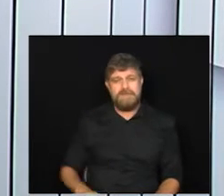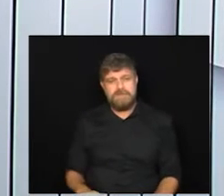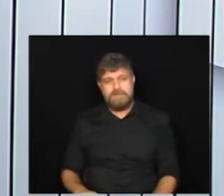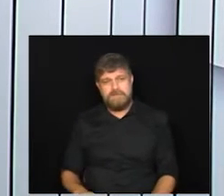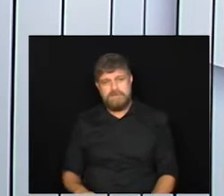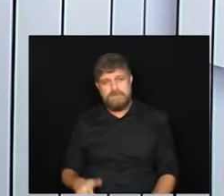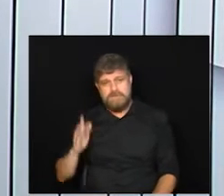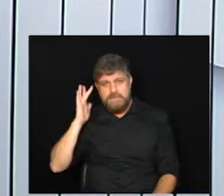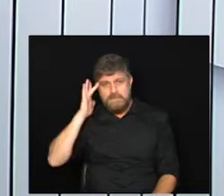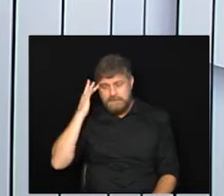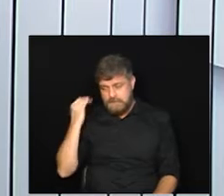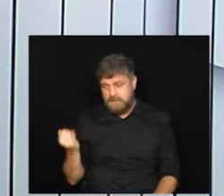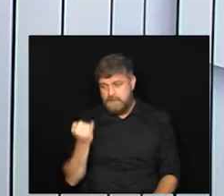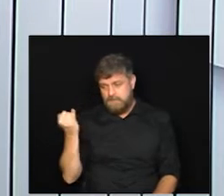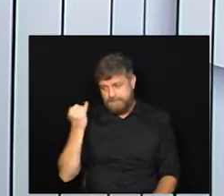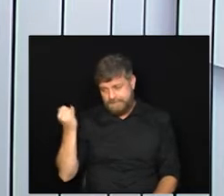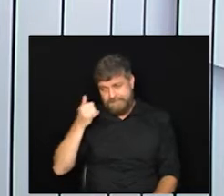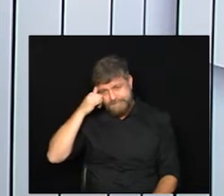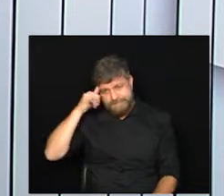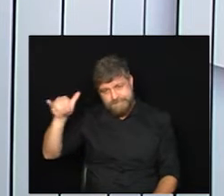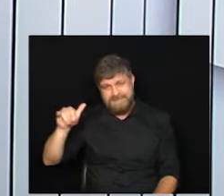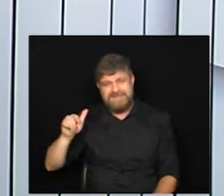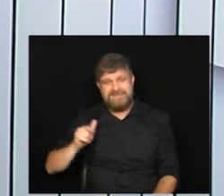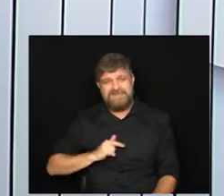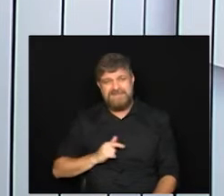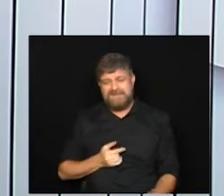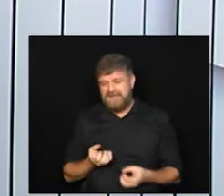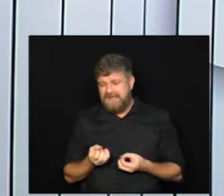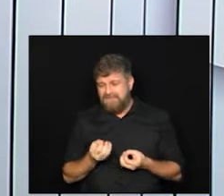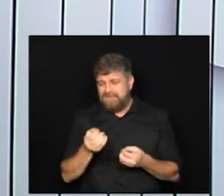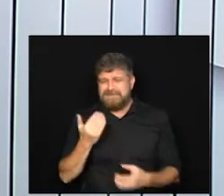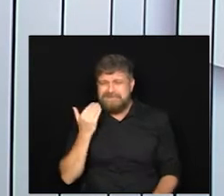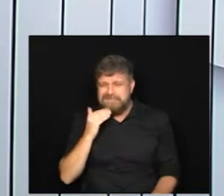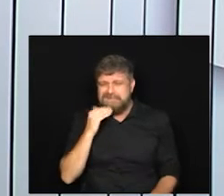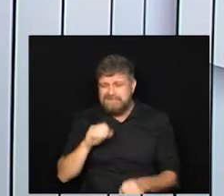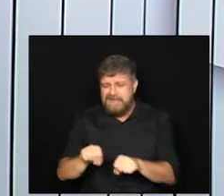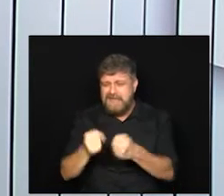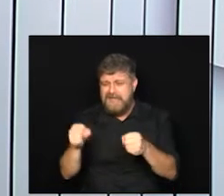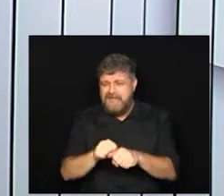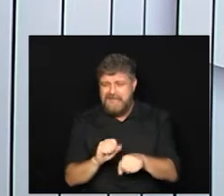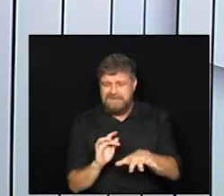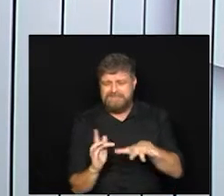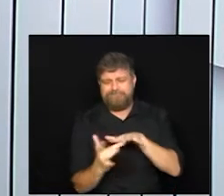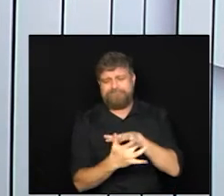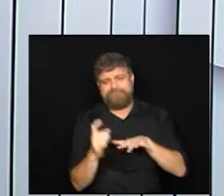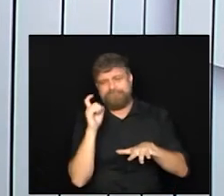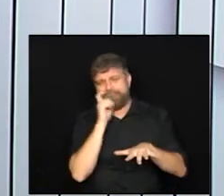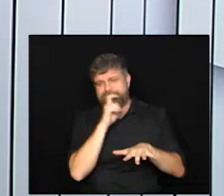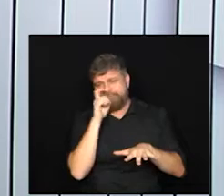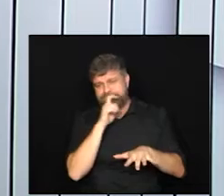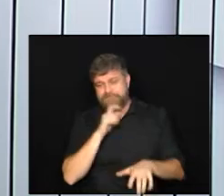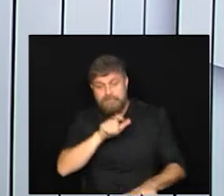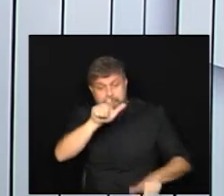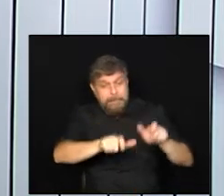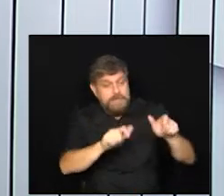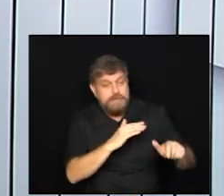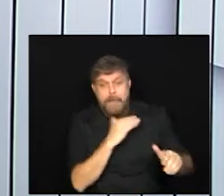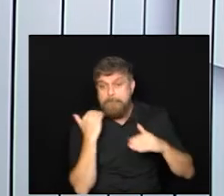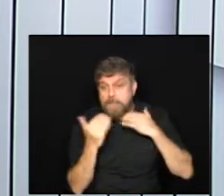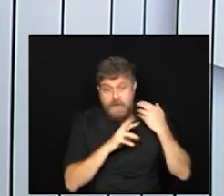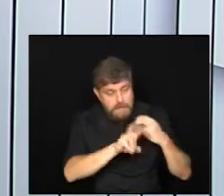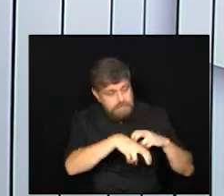importante a gente combater porque além de desinformar que é o que a fake news faz ela mata as pessoas que